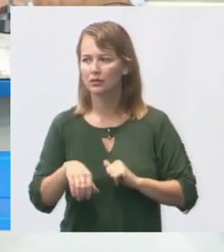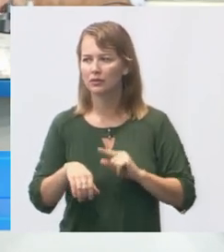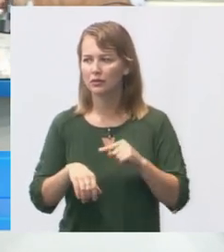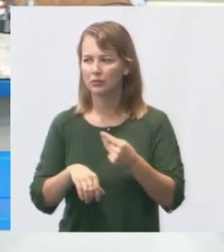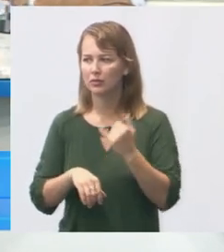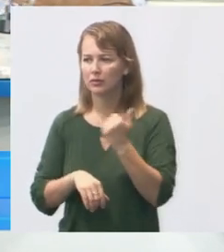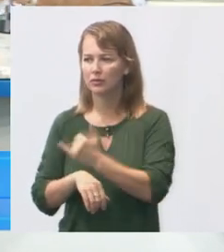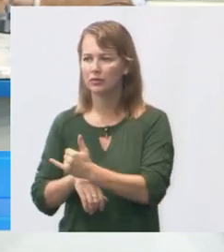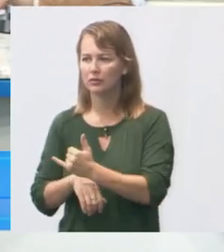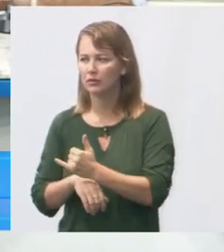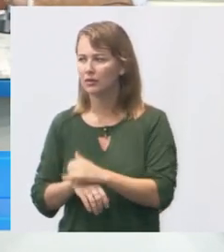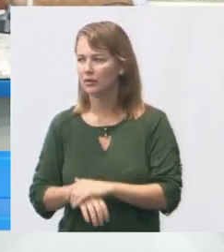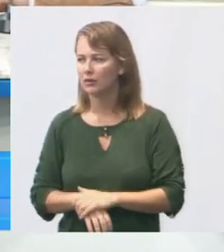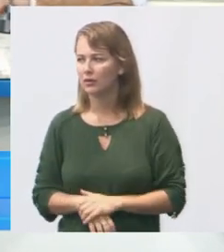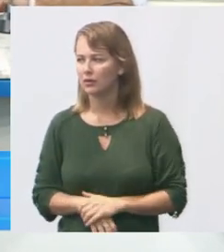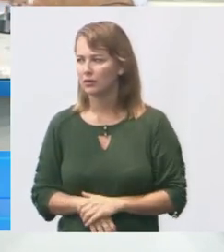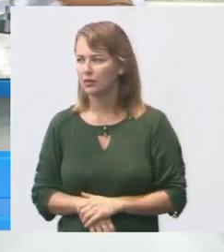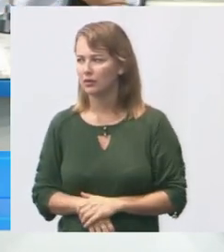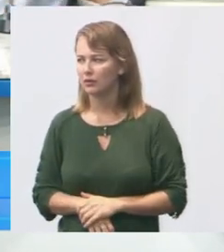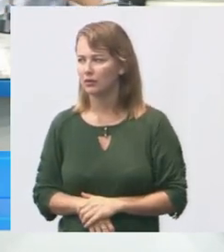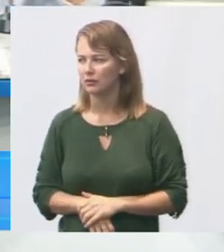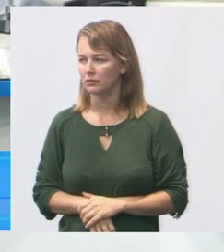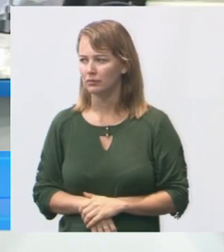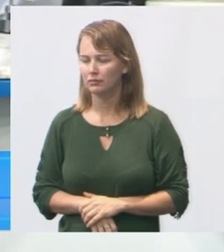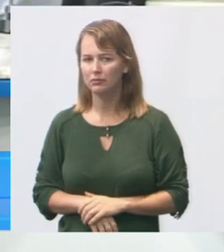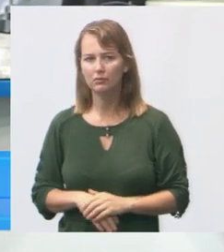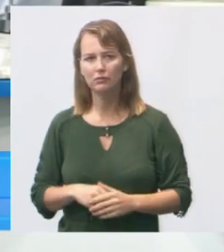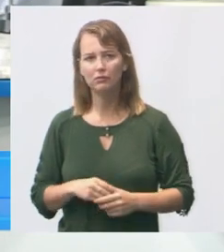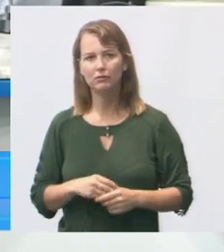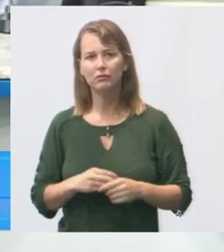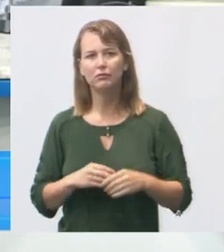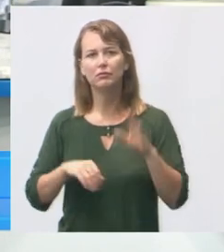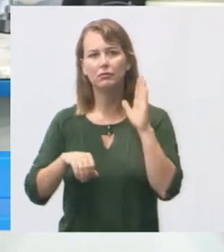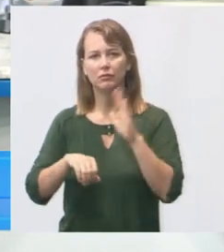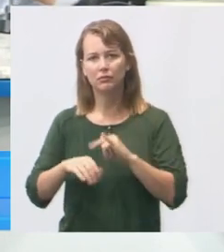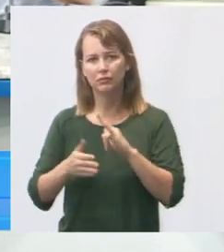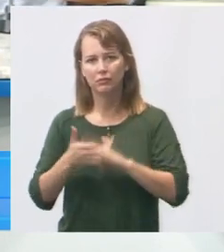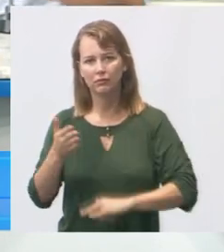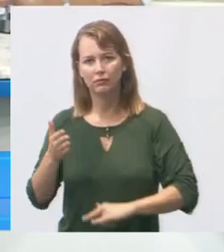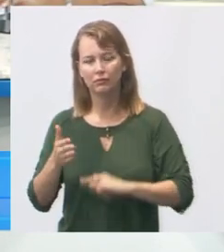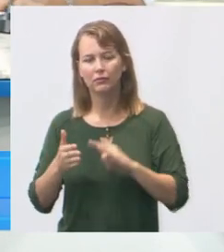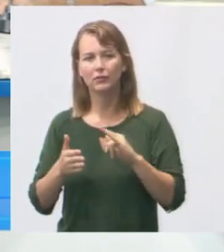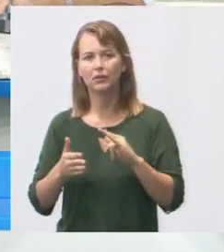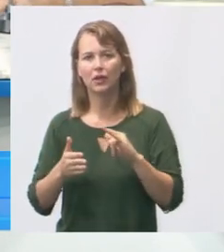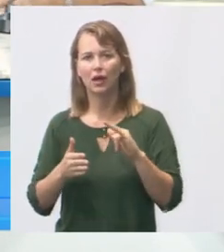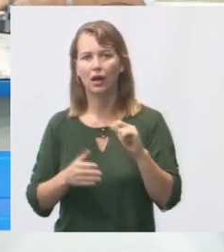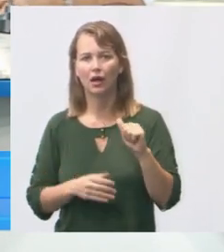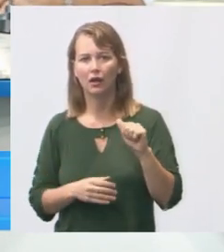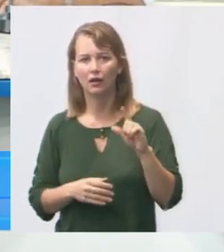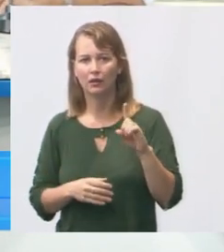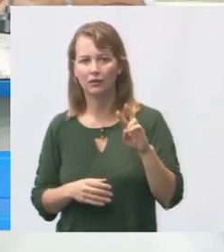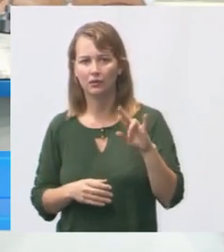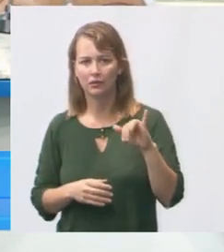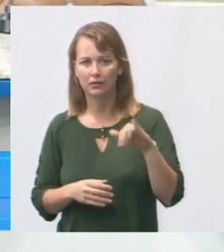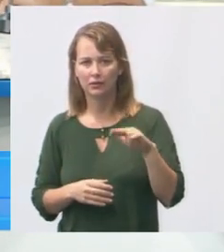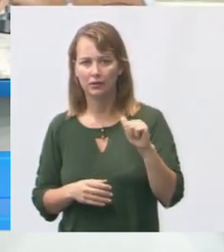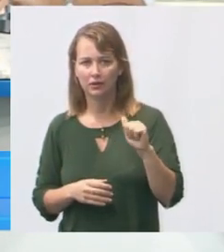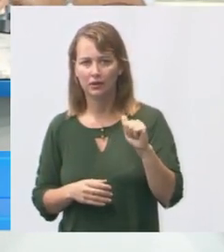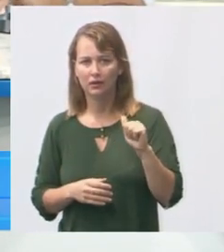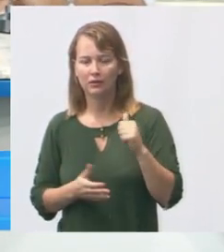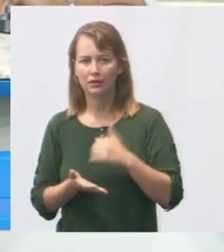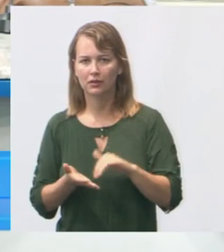passo a palavra então vou colocar em votação a convocação da secretária Adriana Esperandi secretária de educação